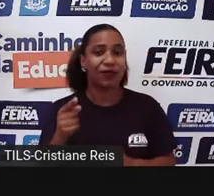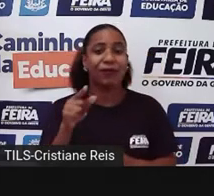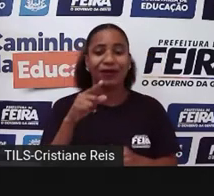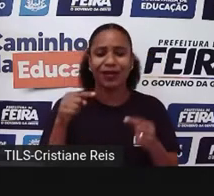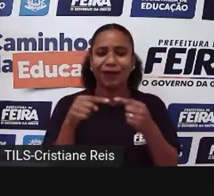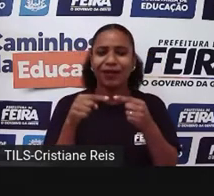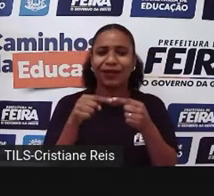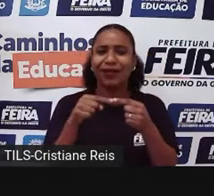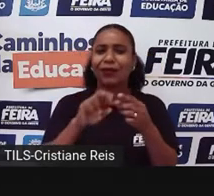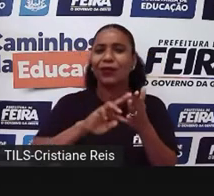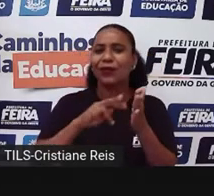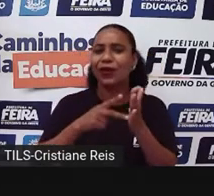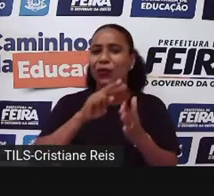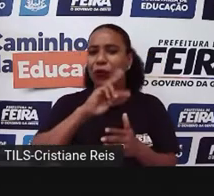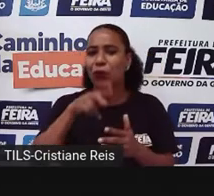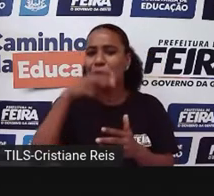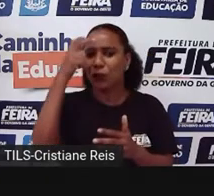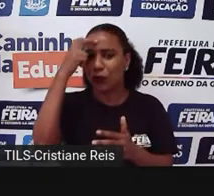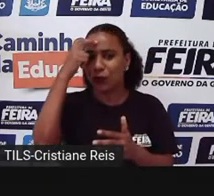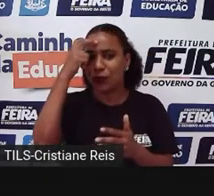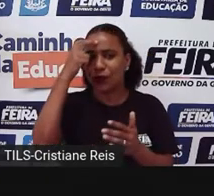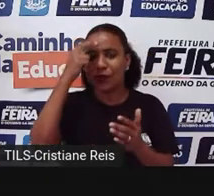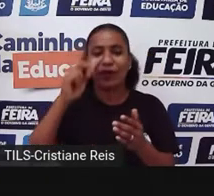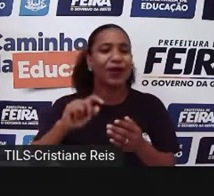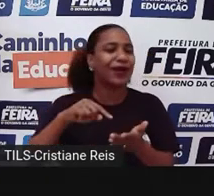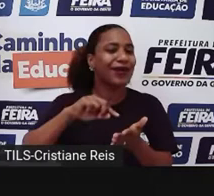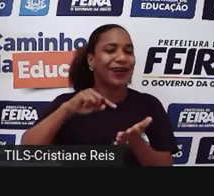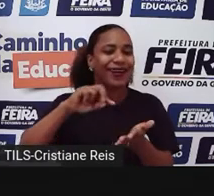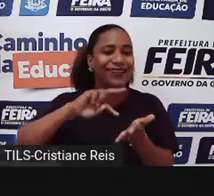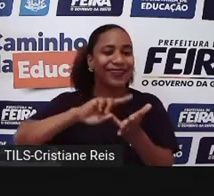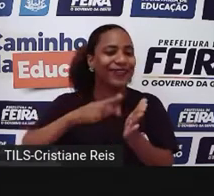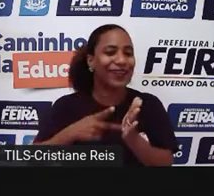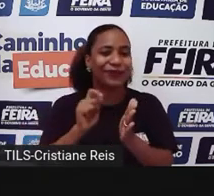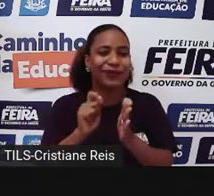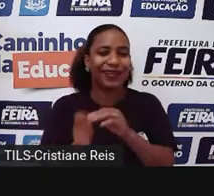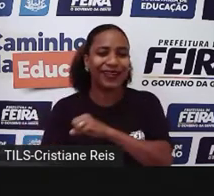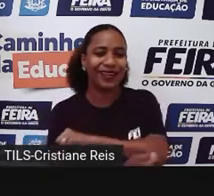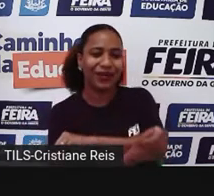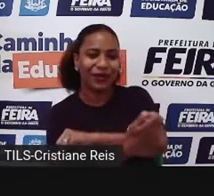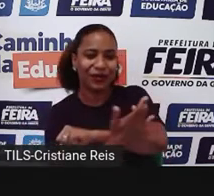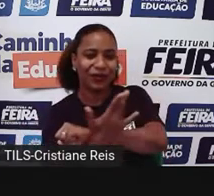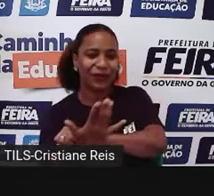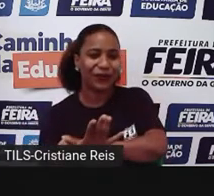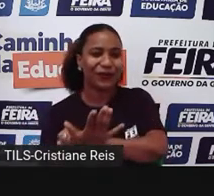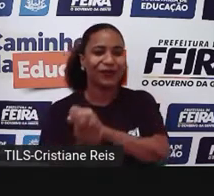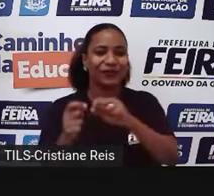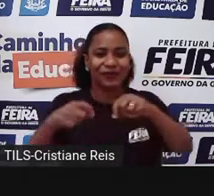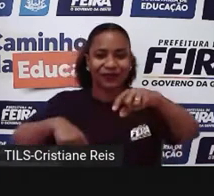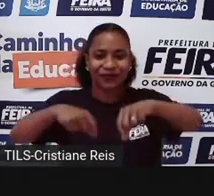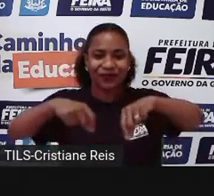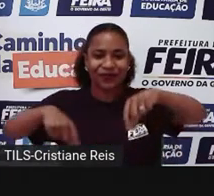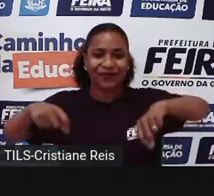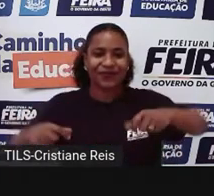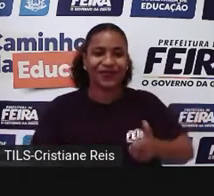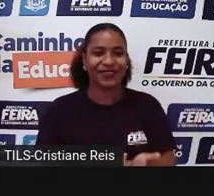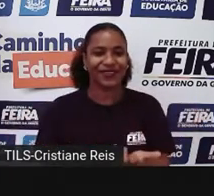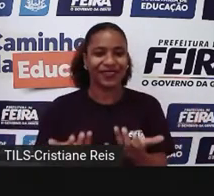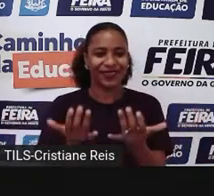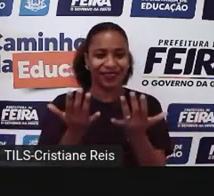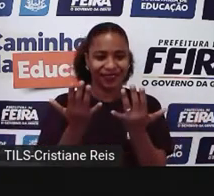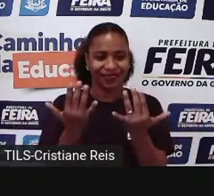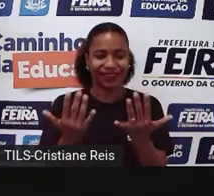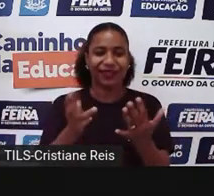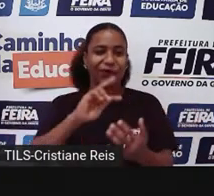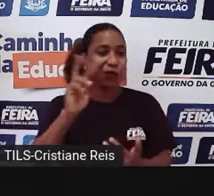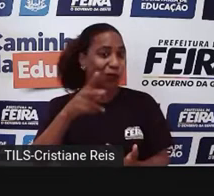né? Então, cultivar, na palavra mais ampliada. Então, cultivar nos remonta ao conceito que nós temos